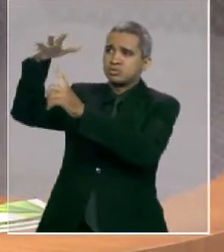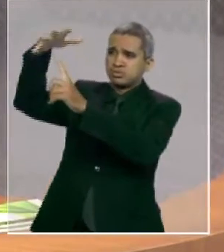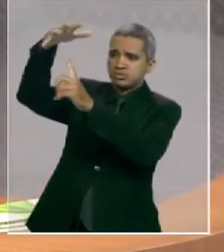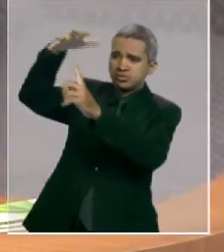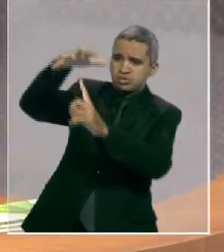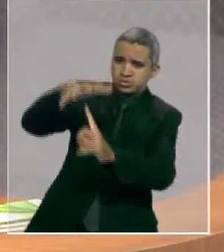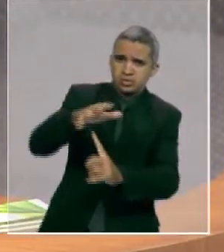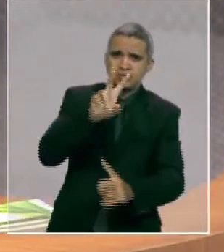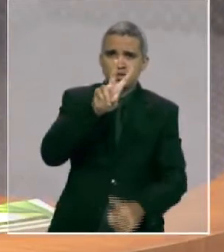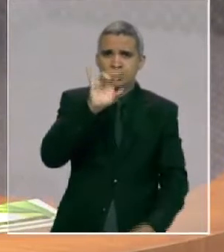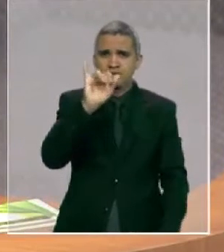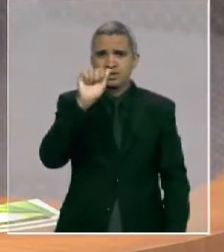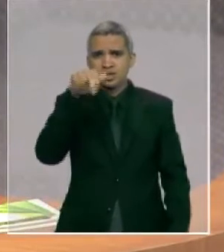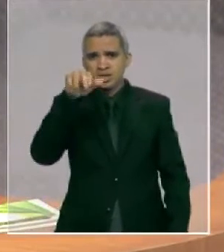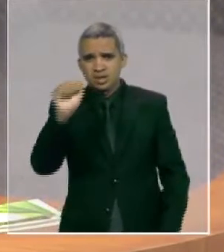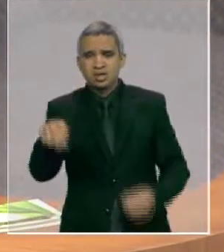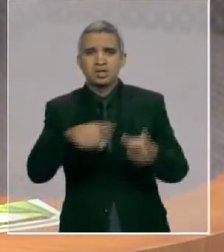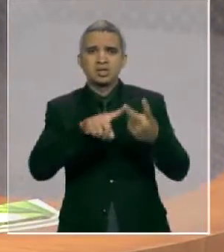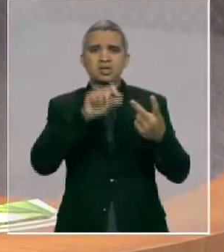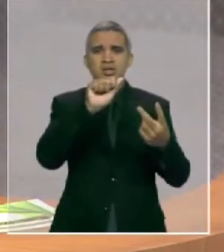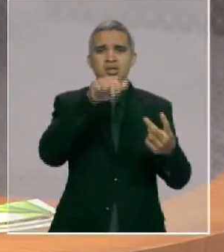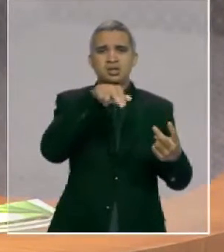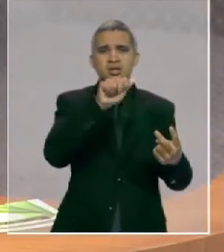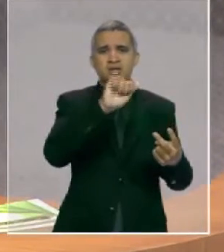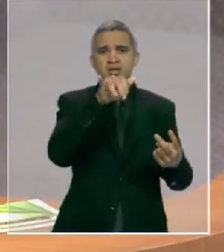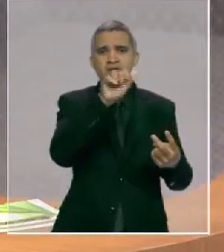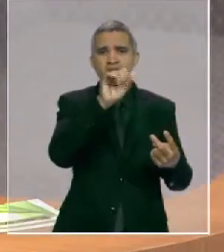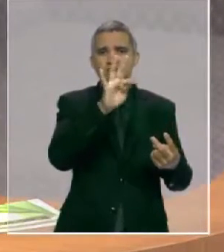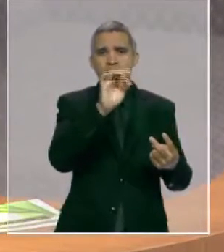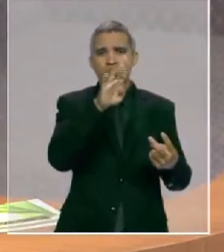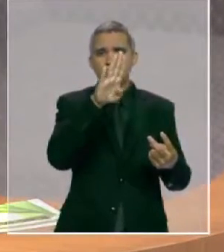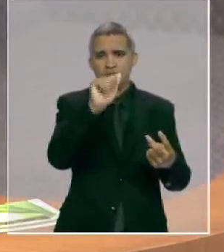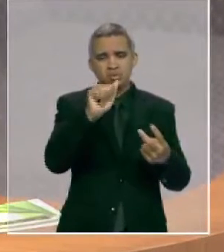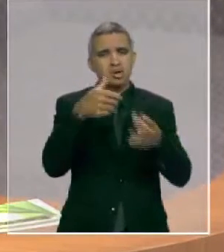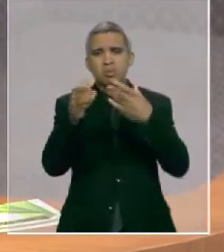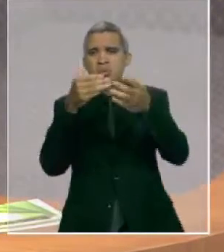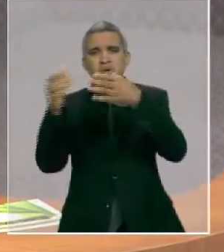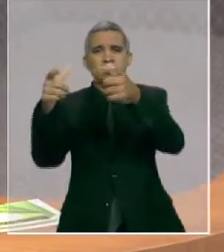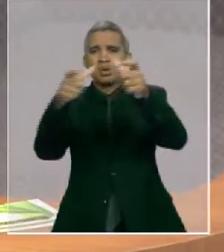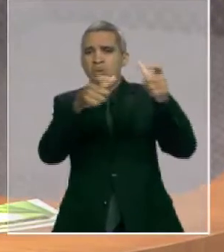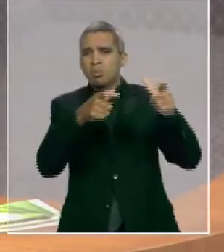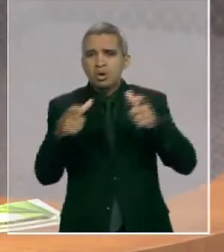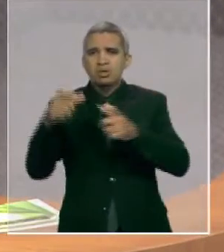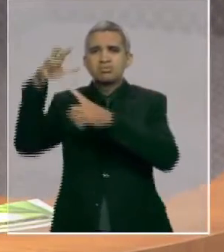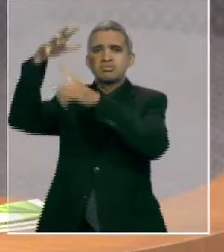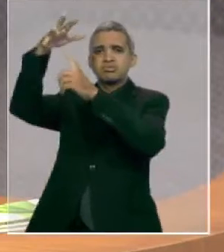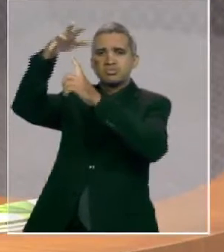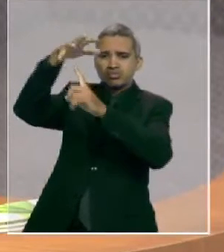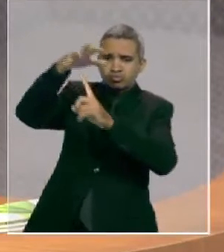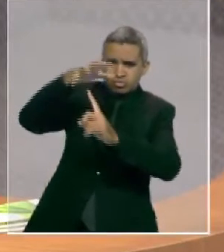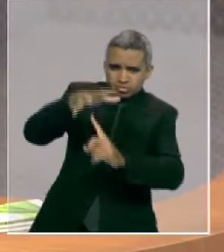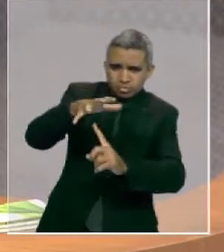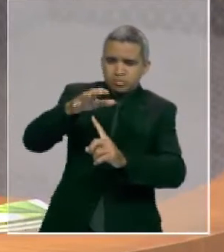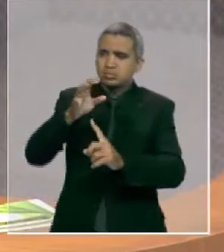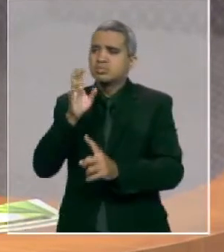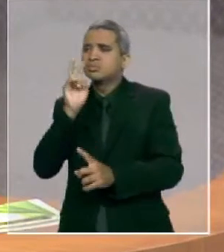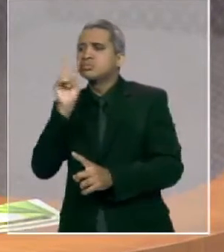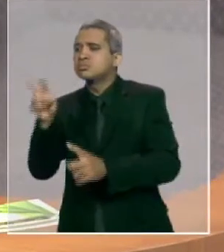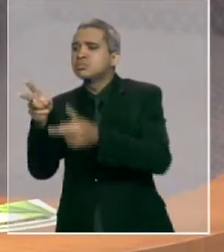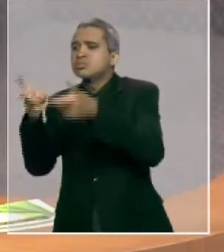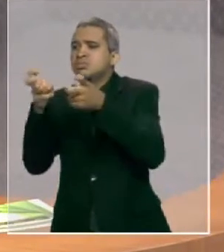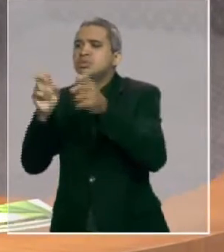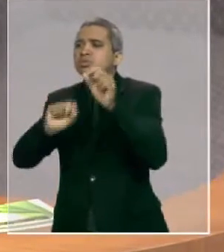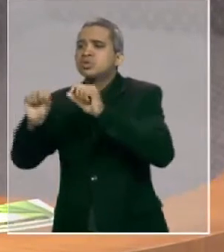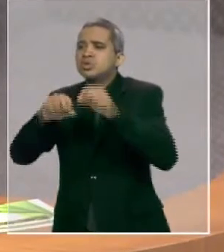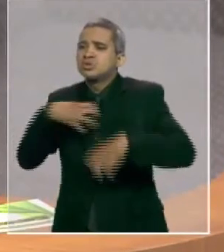São João Batista ou qualquer outro município da Baixada para constatar presencialmente o sofrimento, a aflição e a dor que a falta d'água provoca